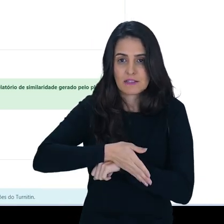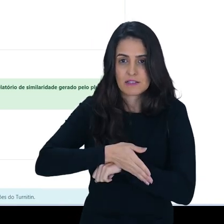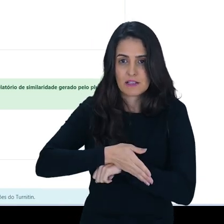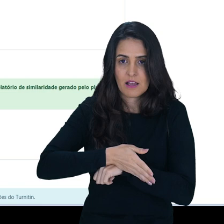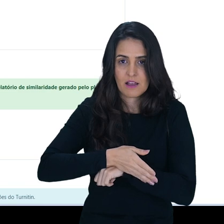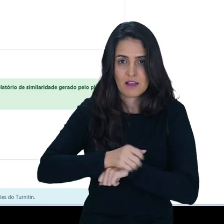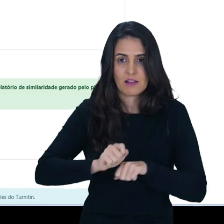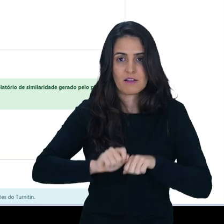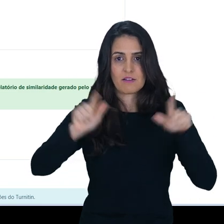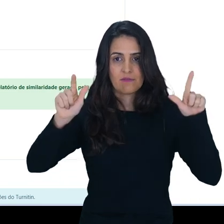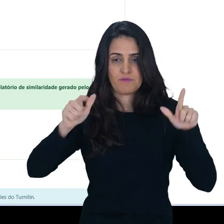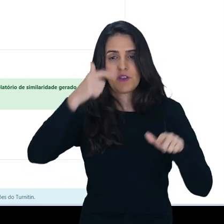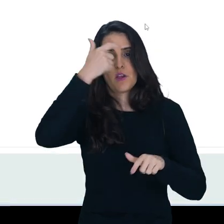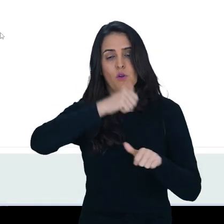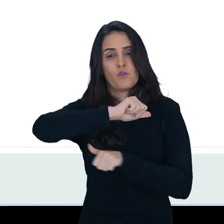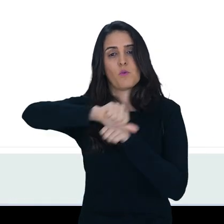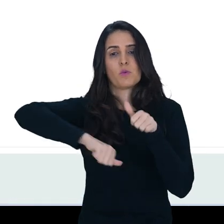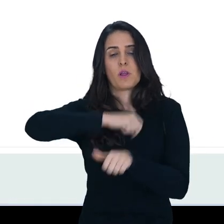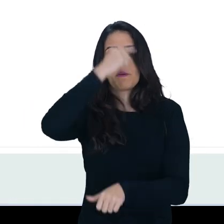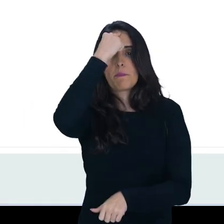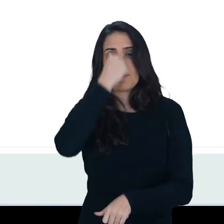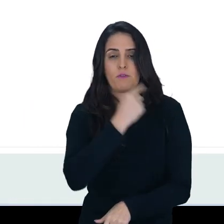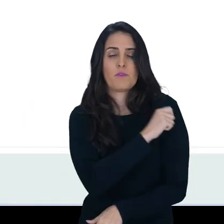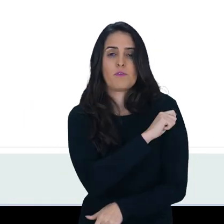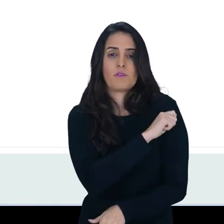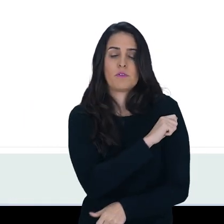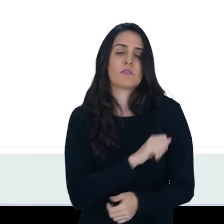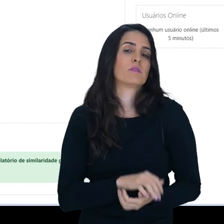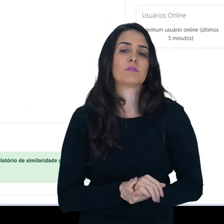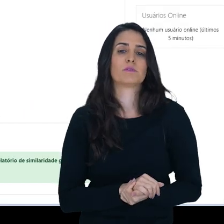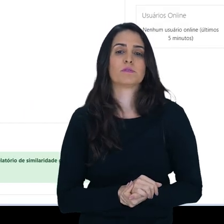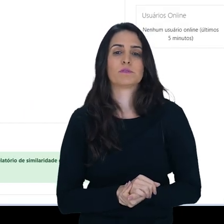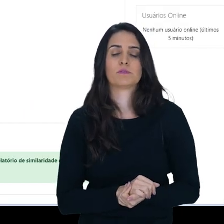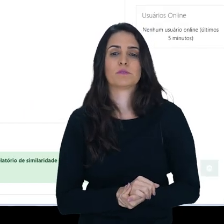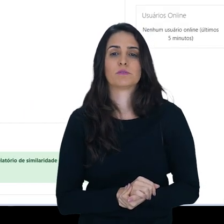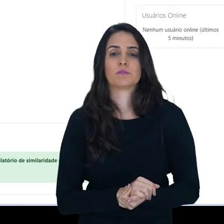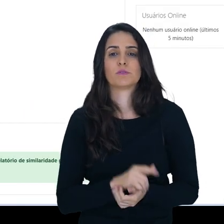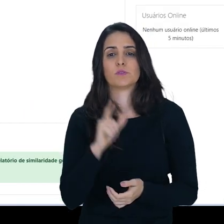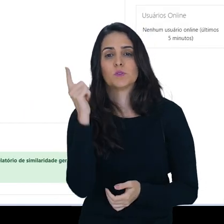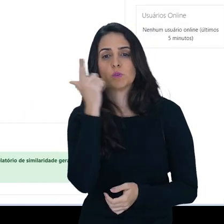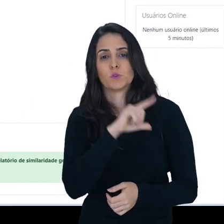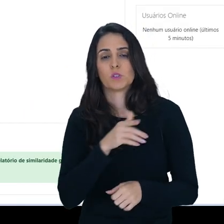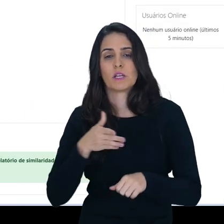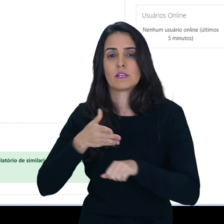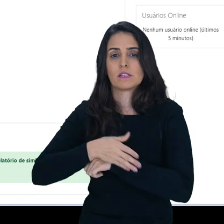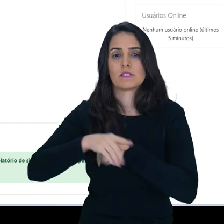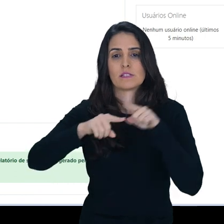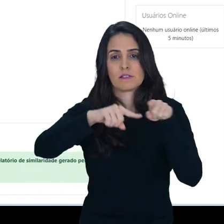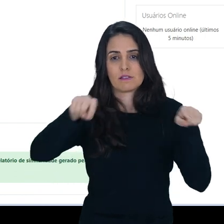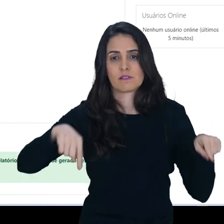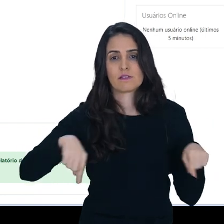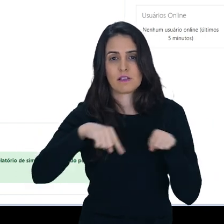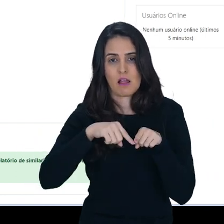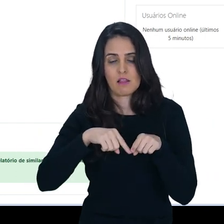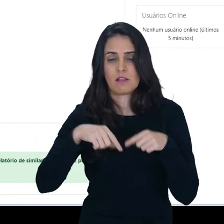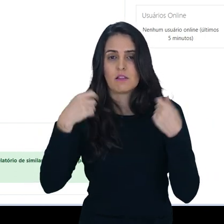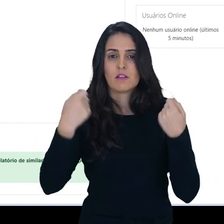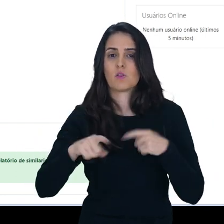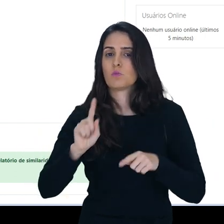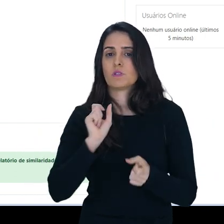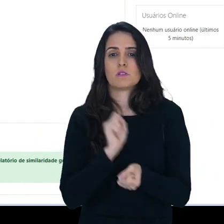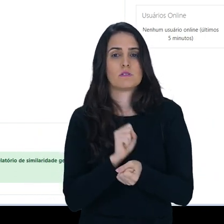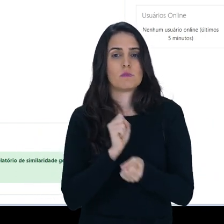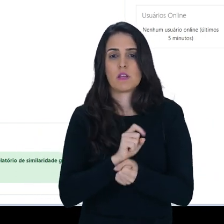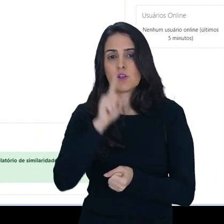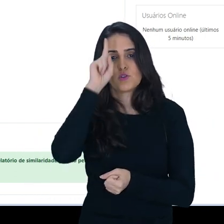aluno acessar, vamos lá que eu vou mudar o meu papel aqui para aluno. Vejam que ele acessa a sala, então,